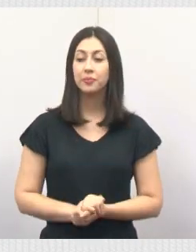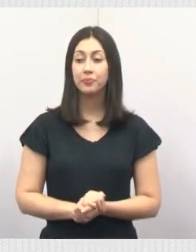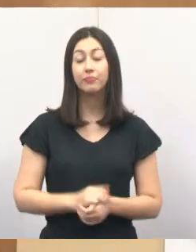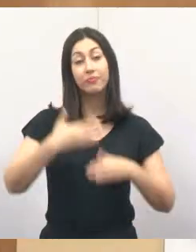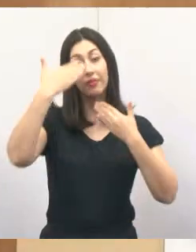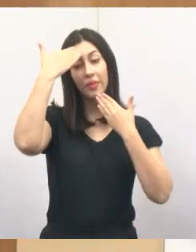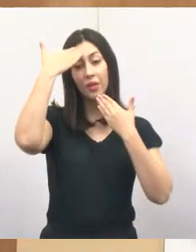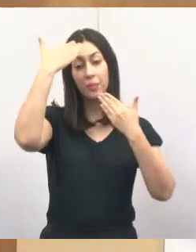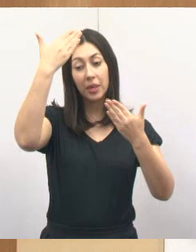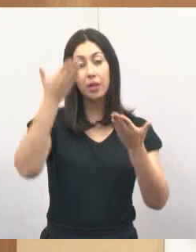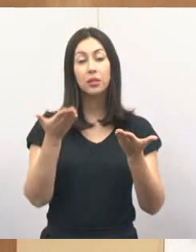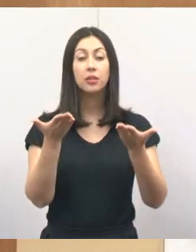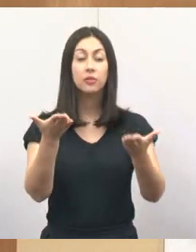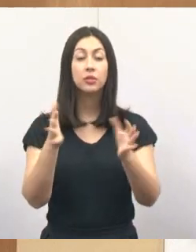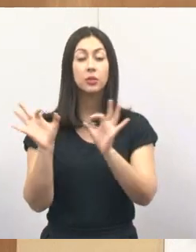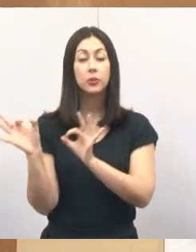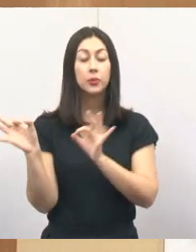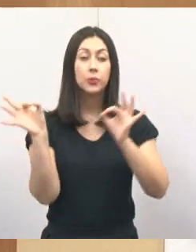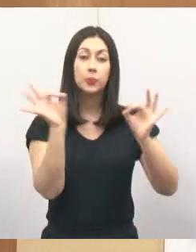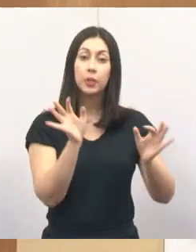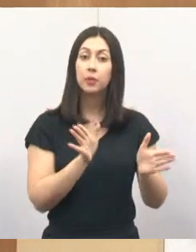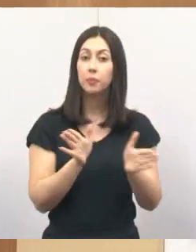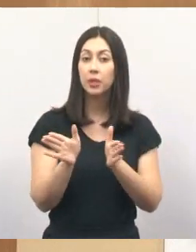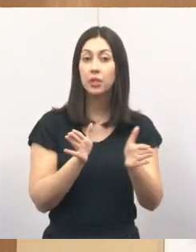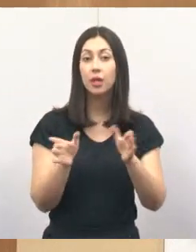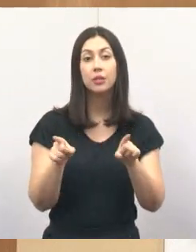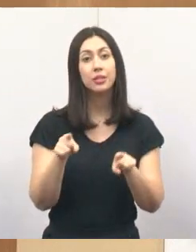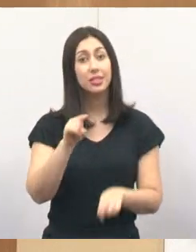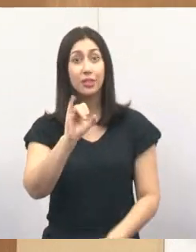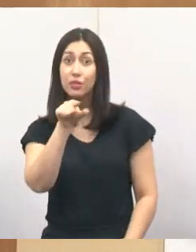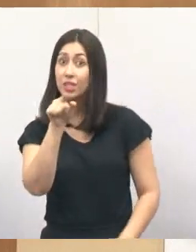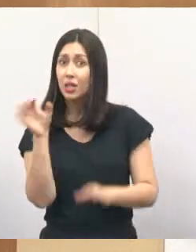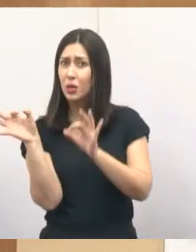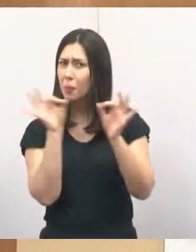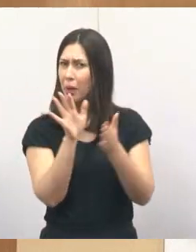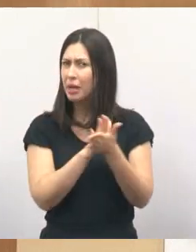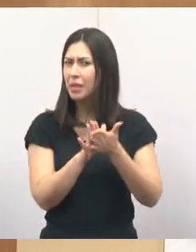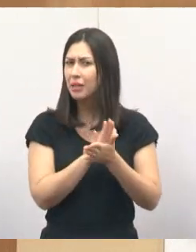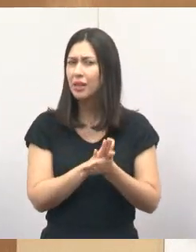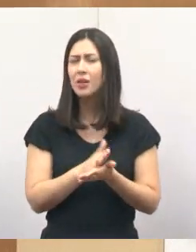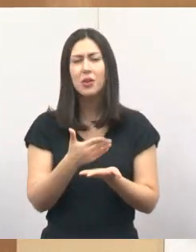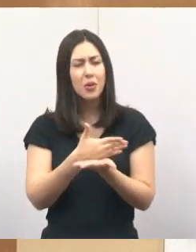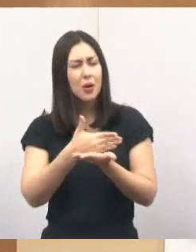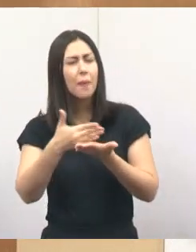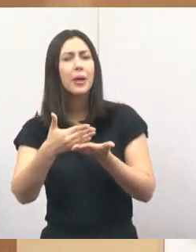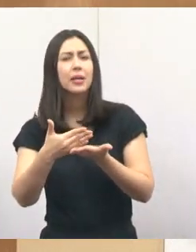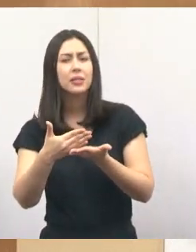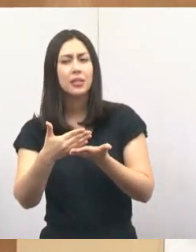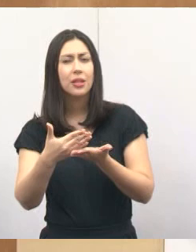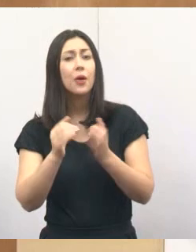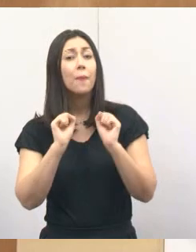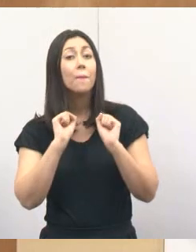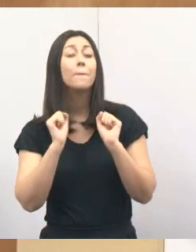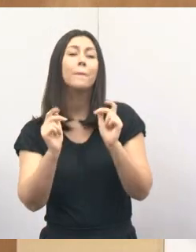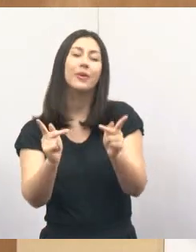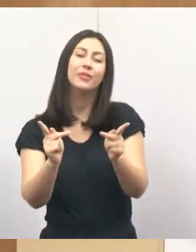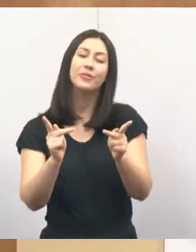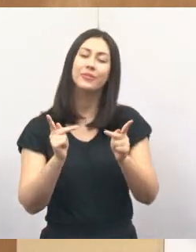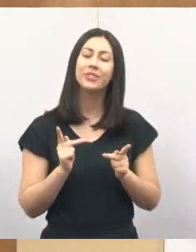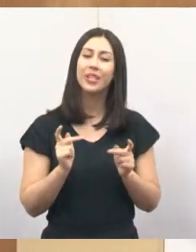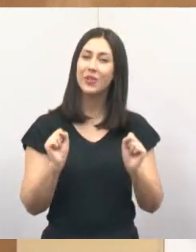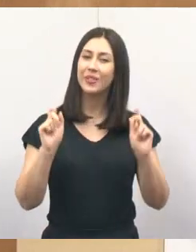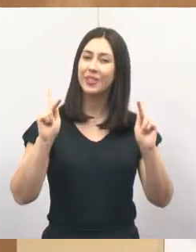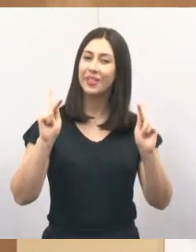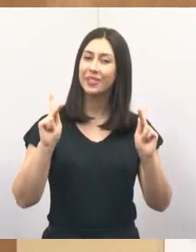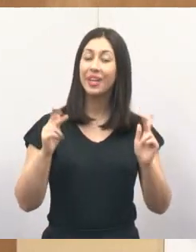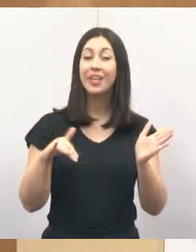Muito obrigada a você que acompanha o nosso mandato e a você que não acompanha. Passe a acompanhar. Faça-nos... Venha fazer uma visita para a gente,